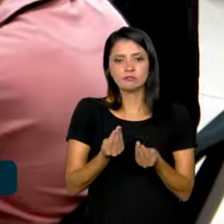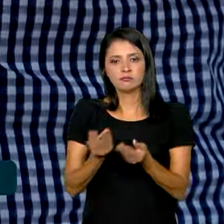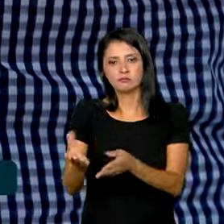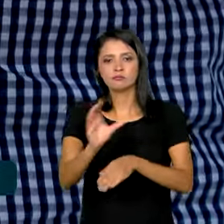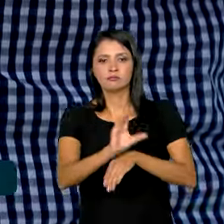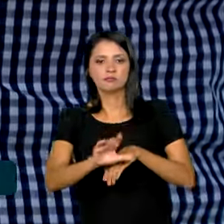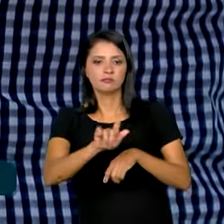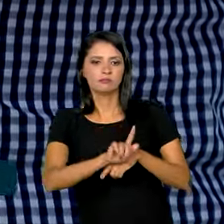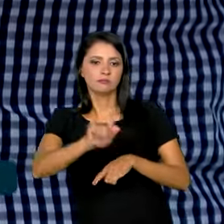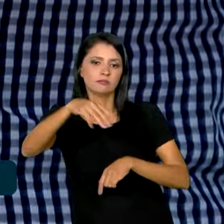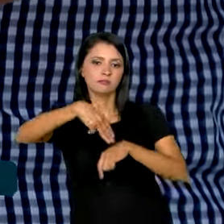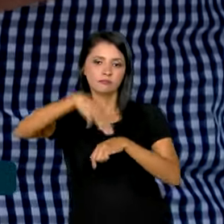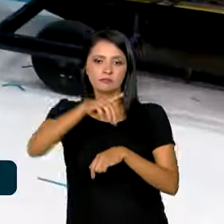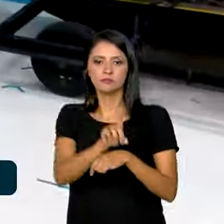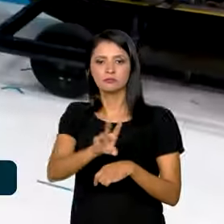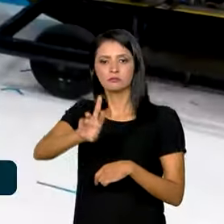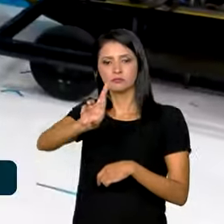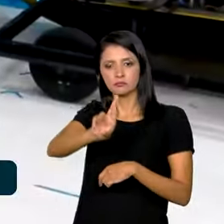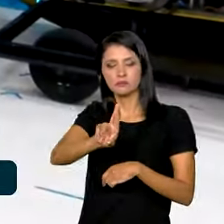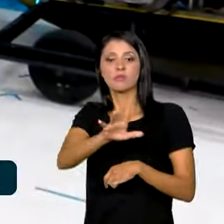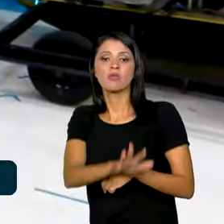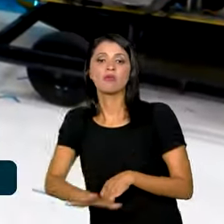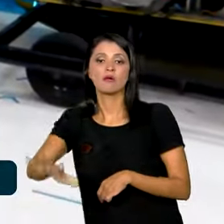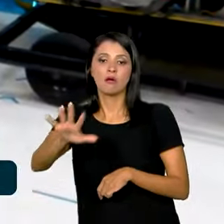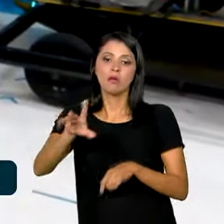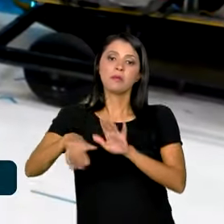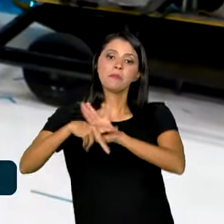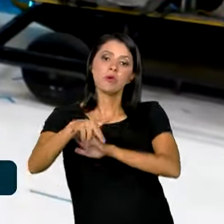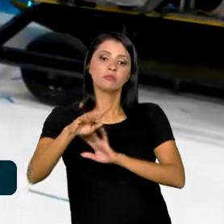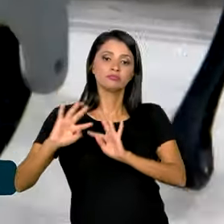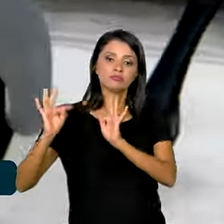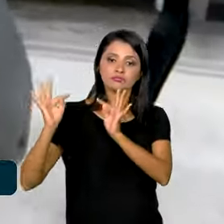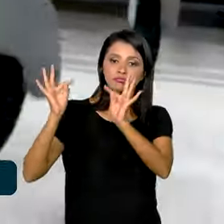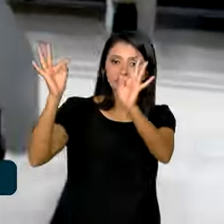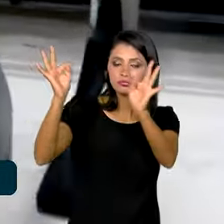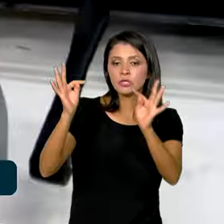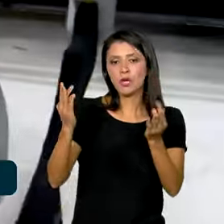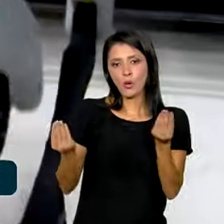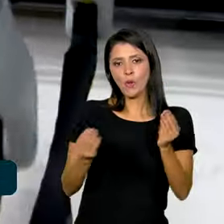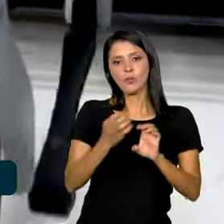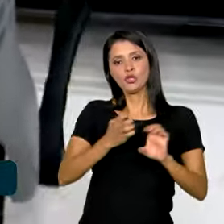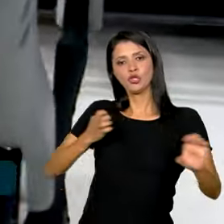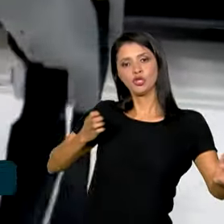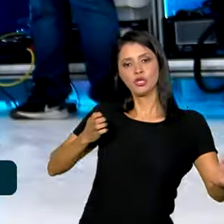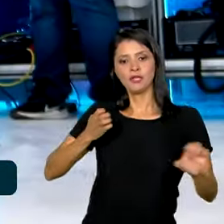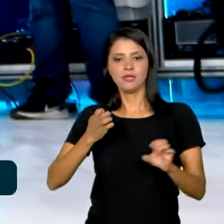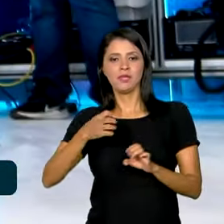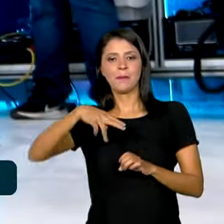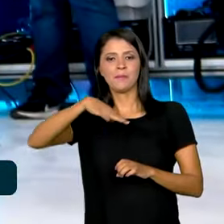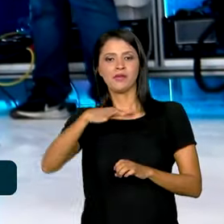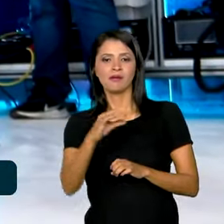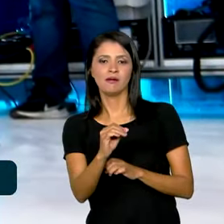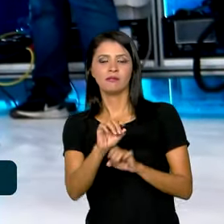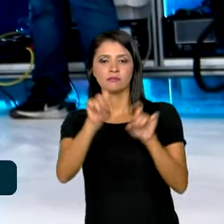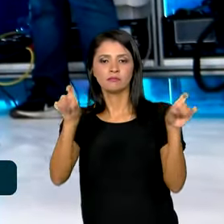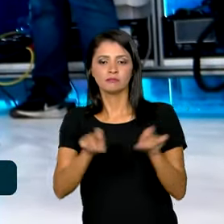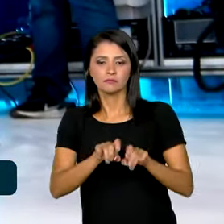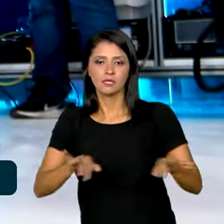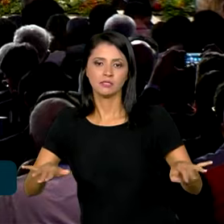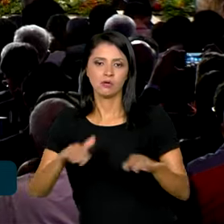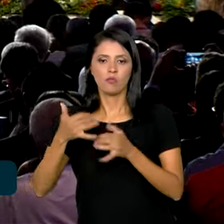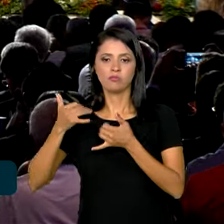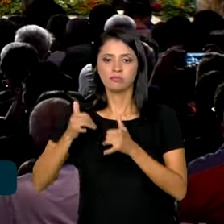graduação, mestrado e doutorado em áreas que envolvem tecnologia, como as engenharias mecânica, de computação e